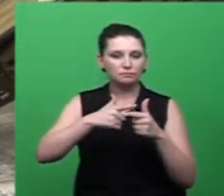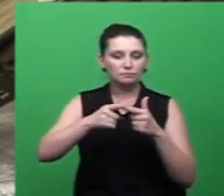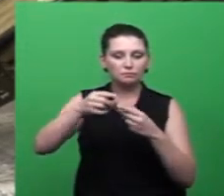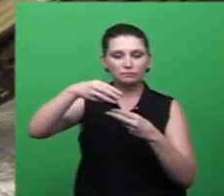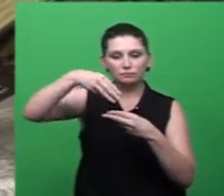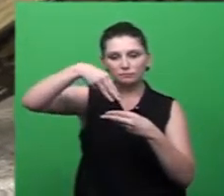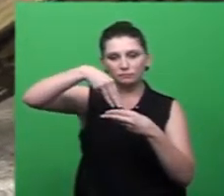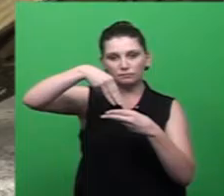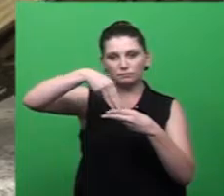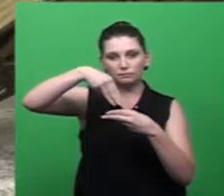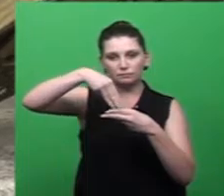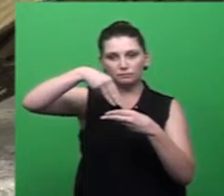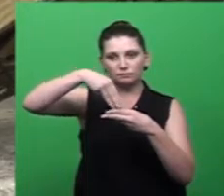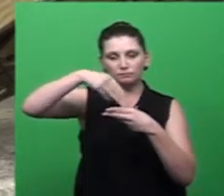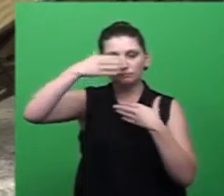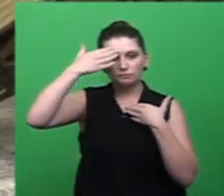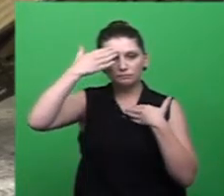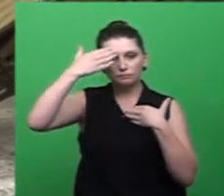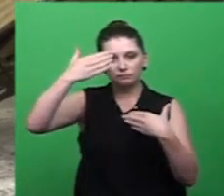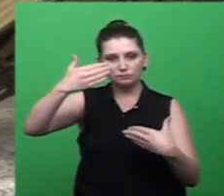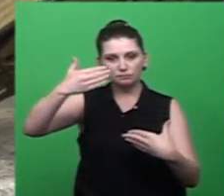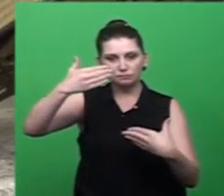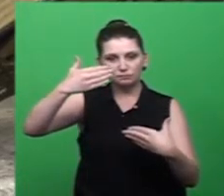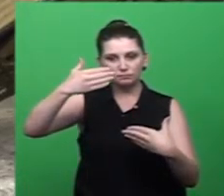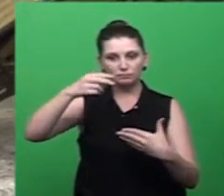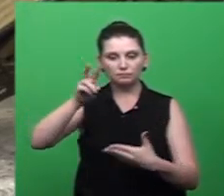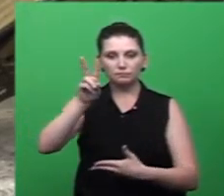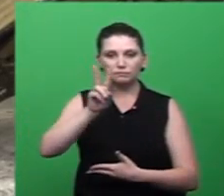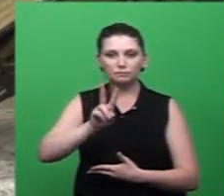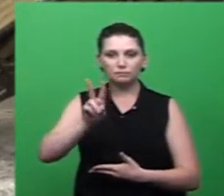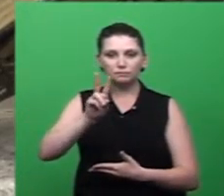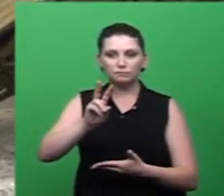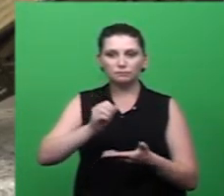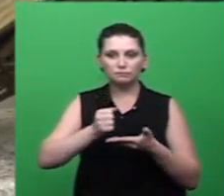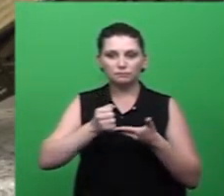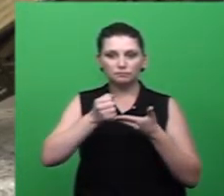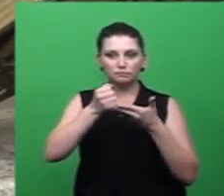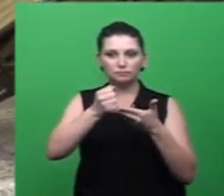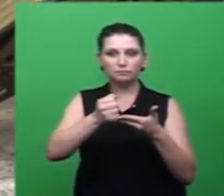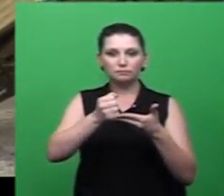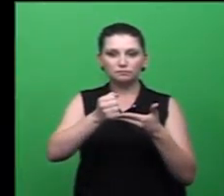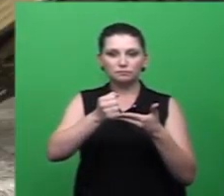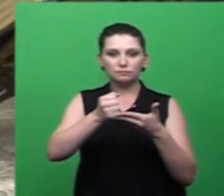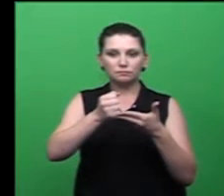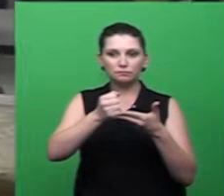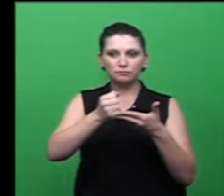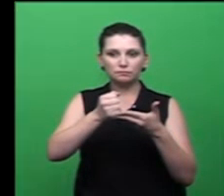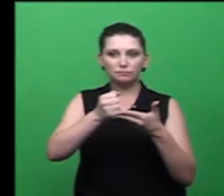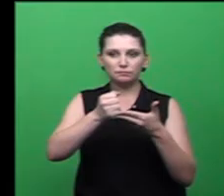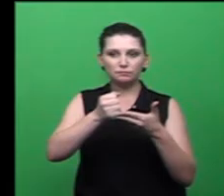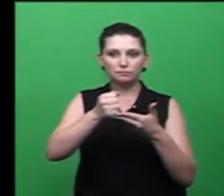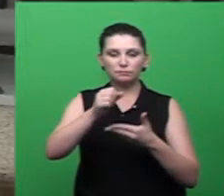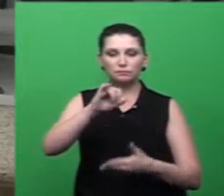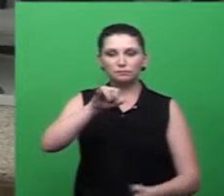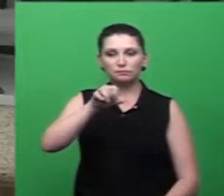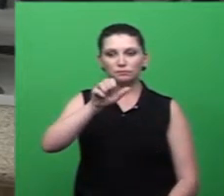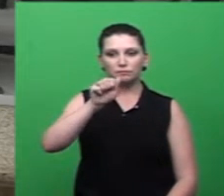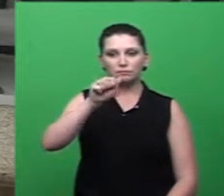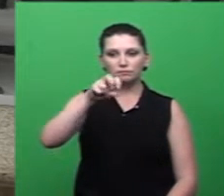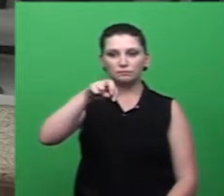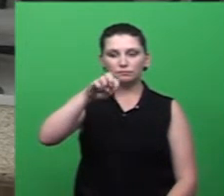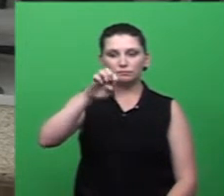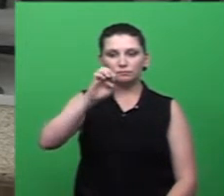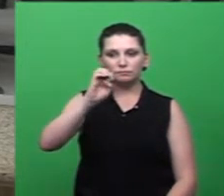Desde já agradeço atenciosamente dispensada e mantenho-me à disposição. assessora